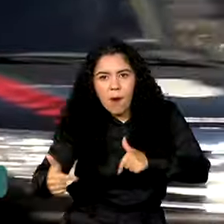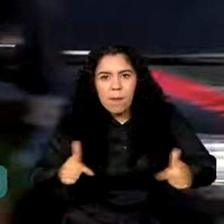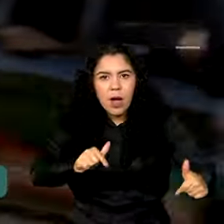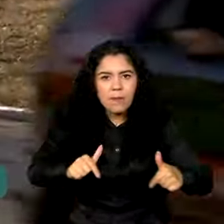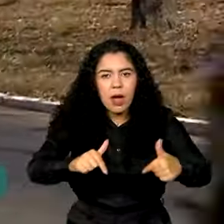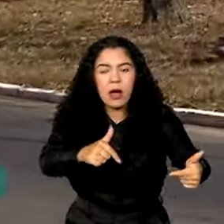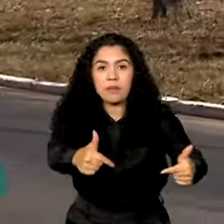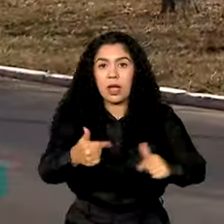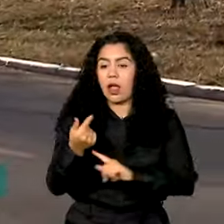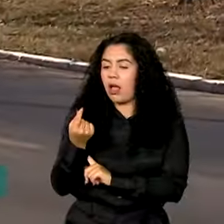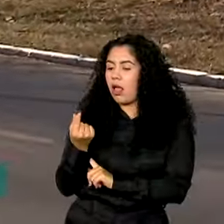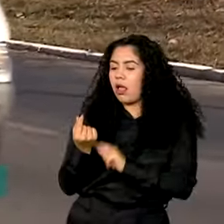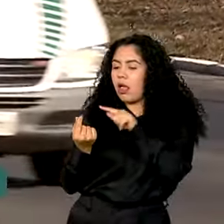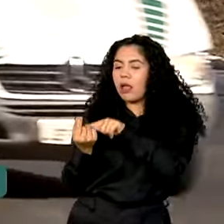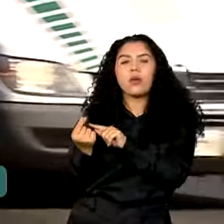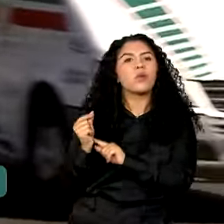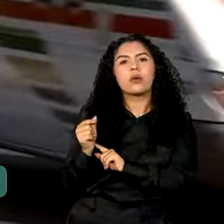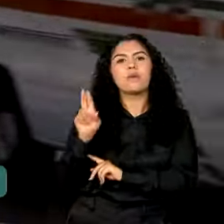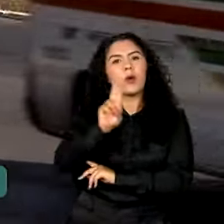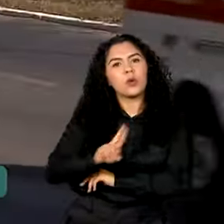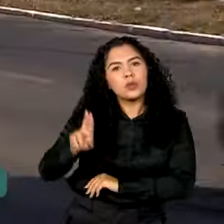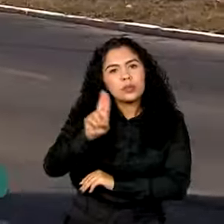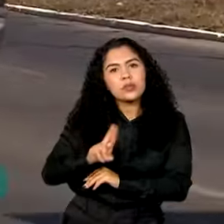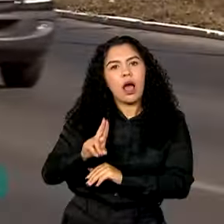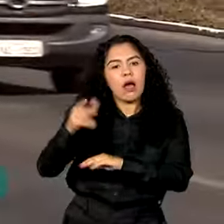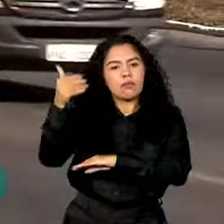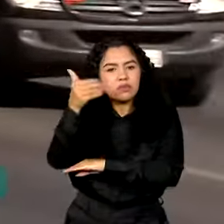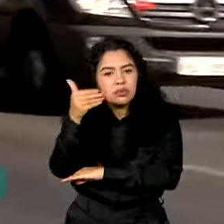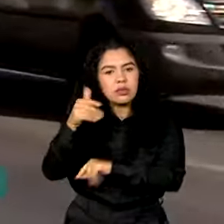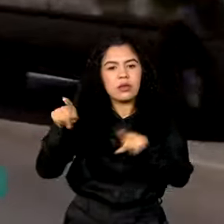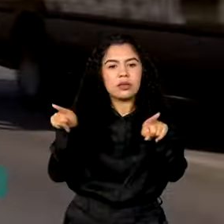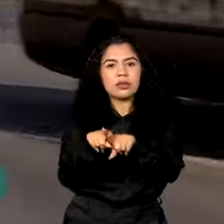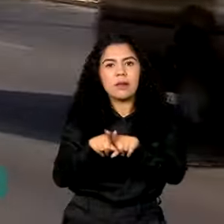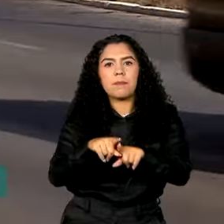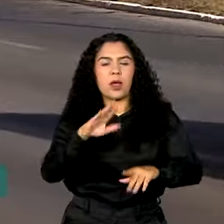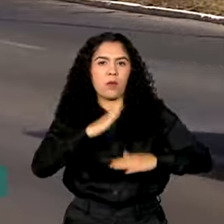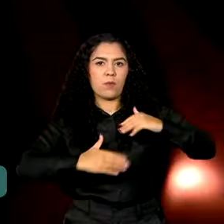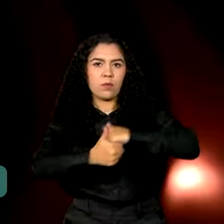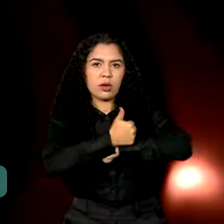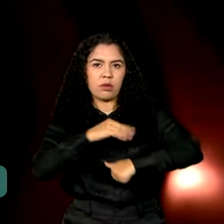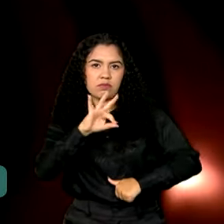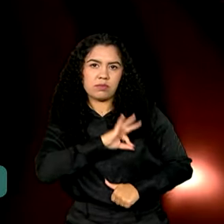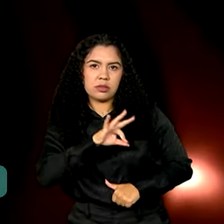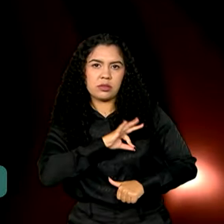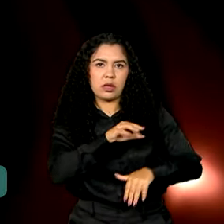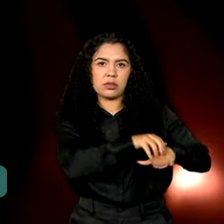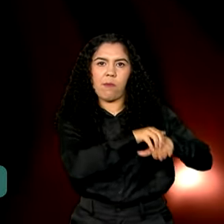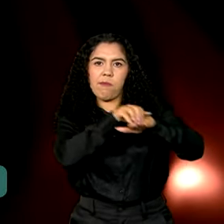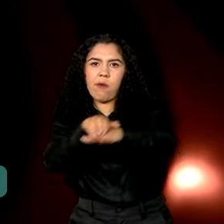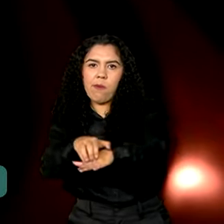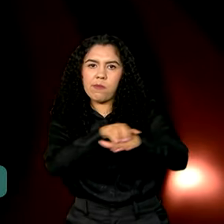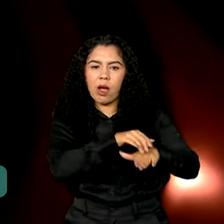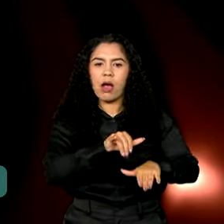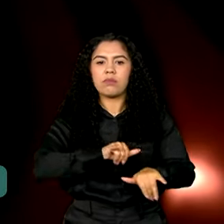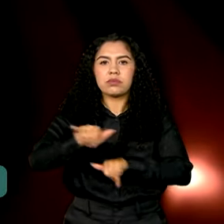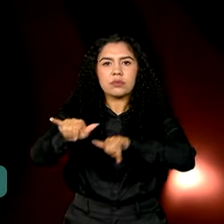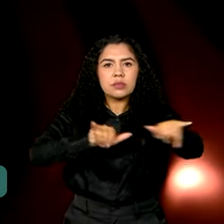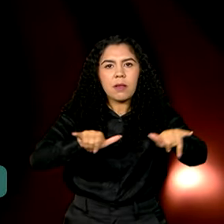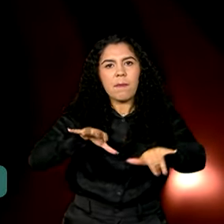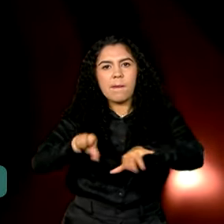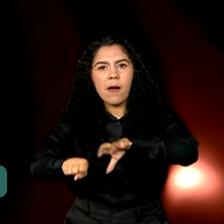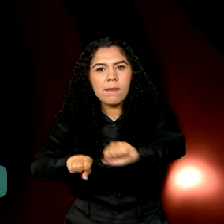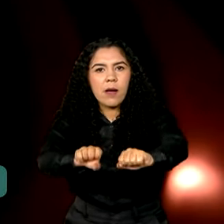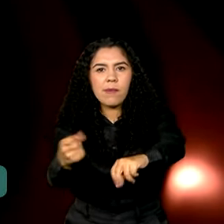recurso foi usado em diárias e no deslocamento dos policiais civis e militares para cumprir mandatos de busca e